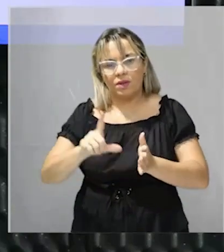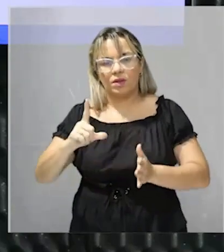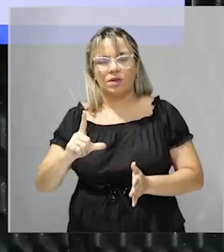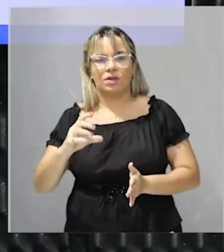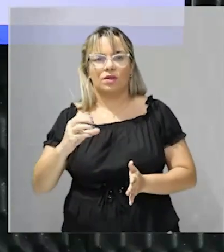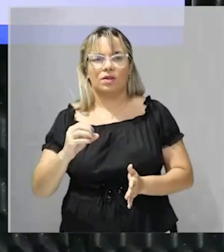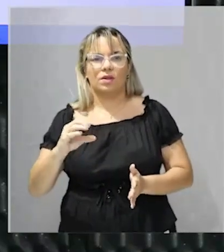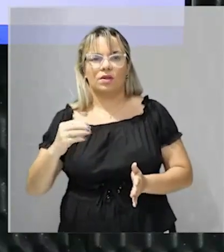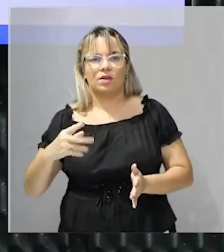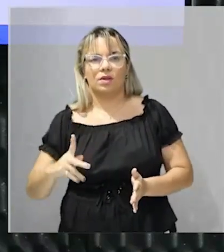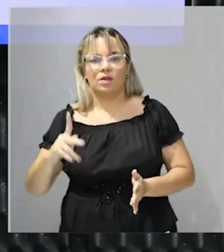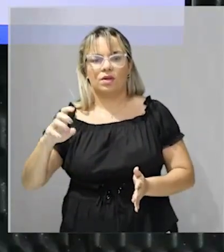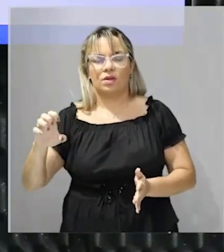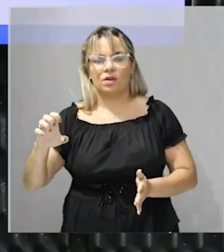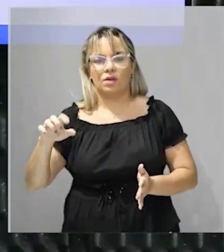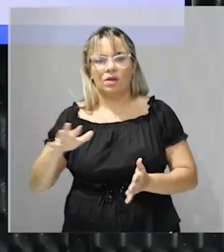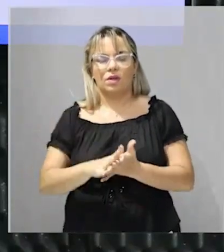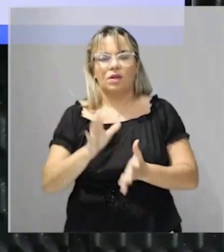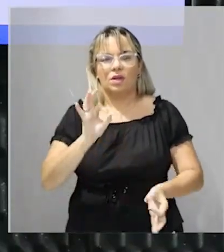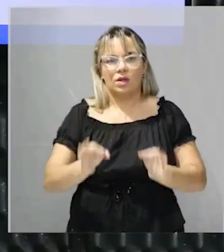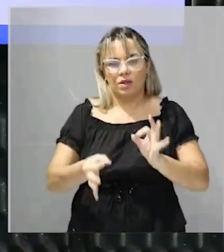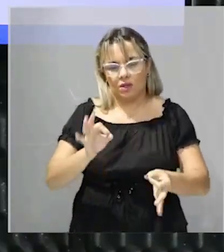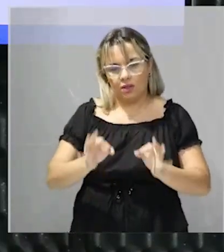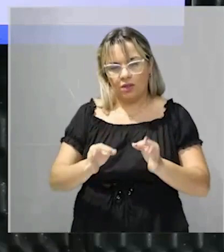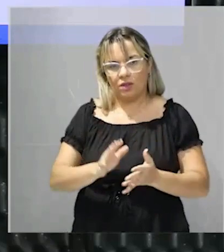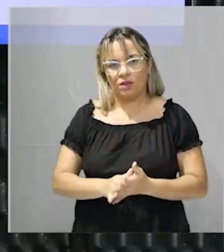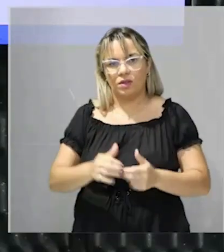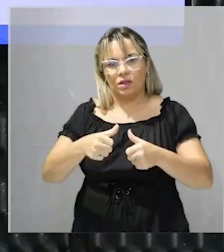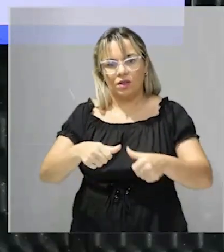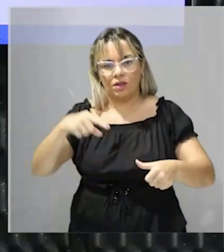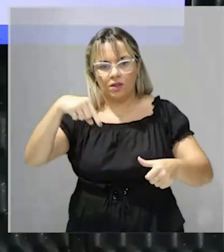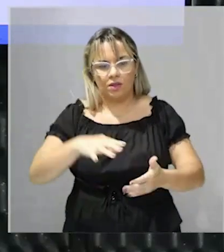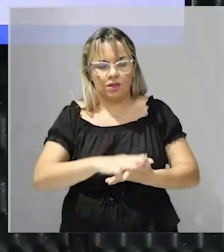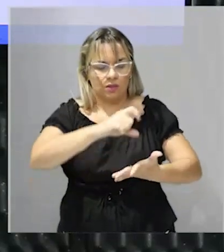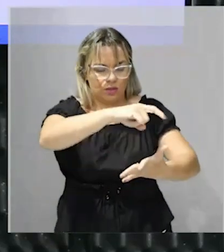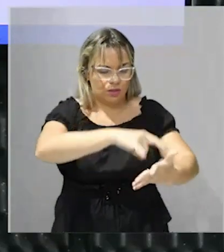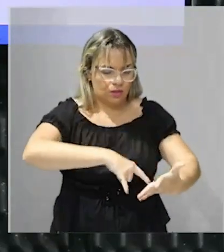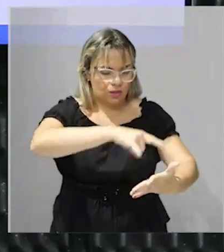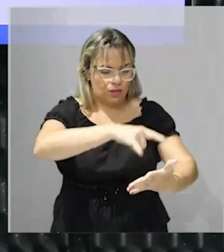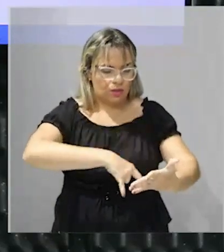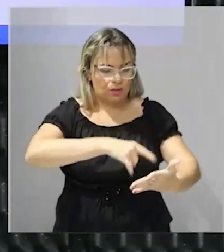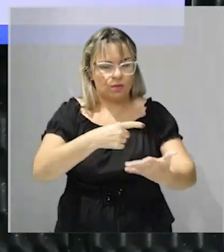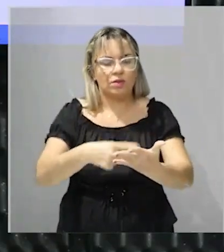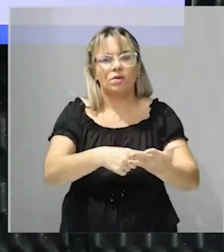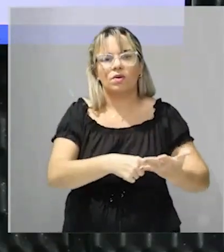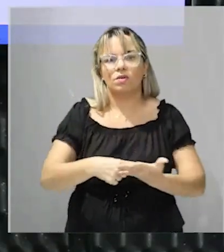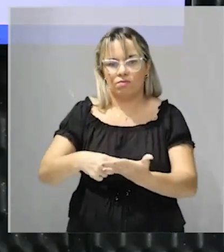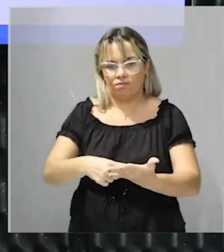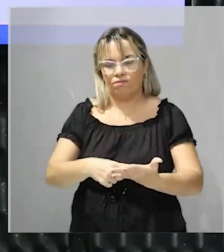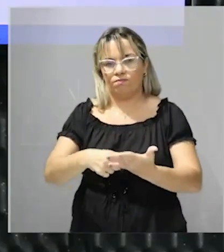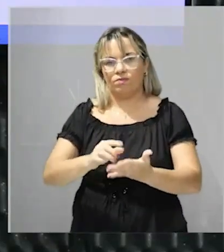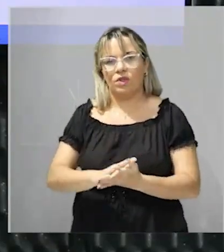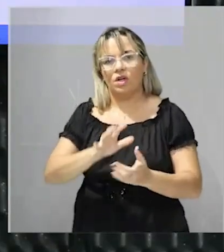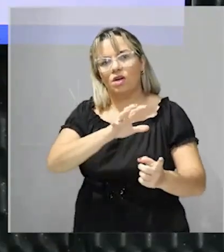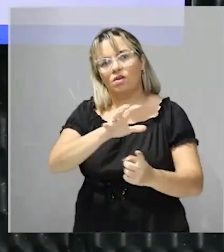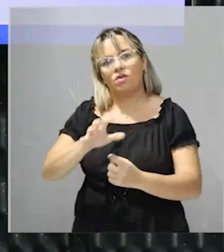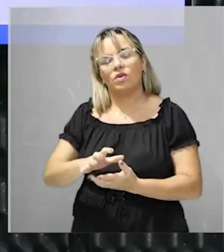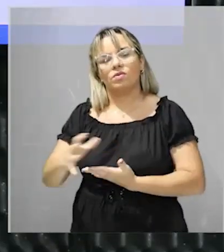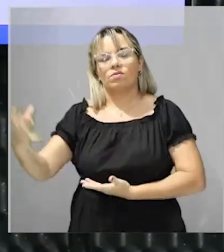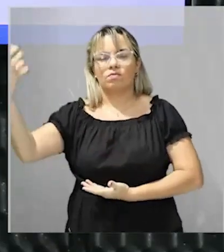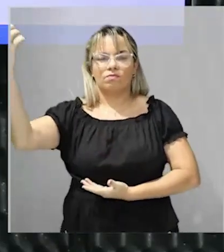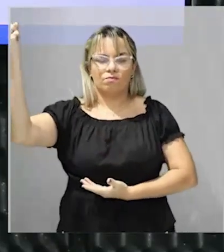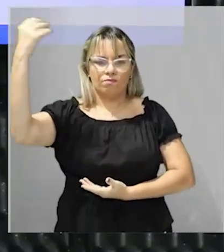a justiça natural de Locke está presente nesse documento o que prova a influência do iluminismo